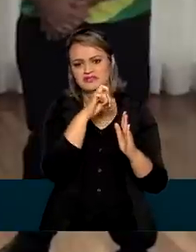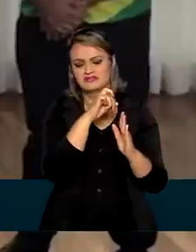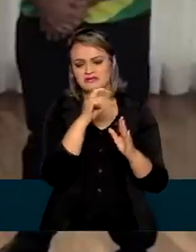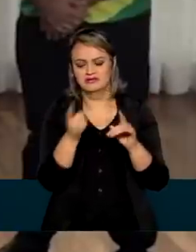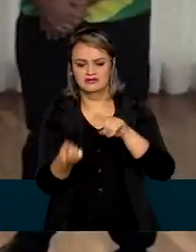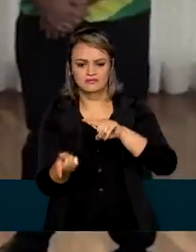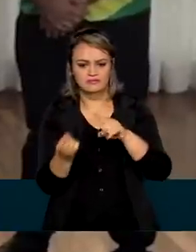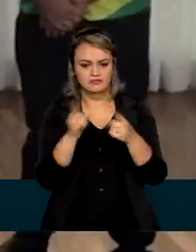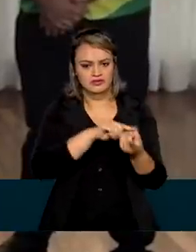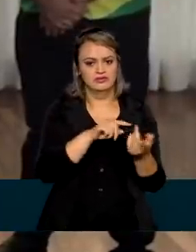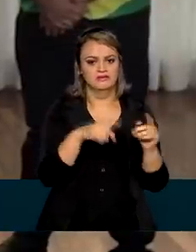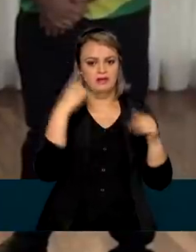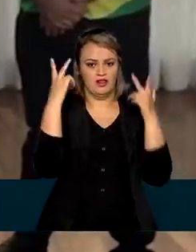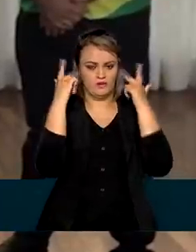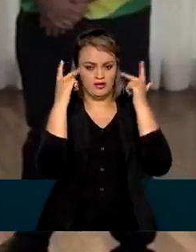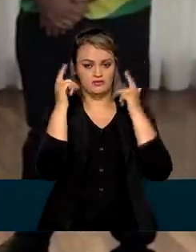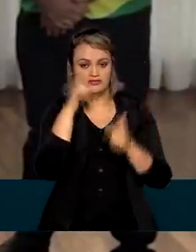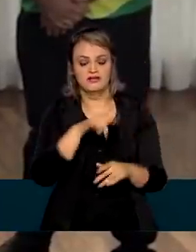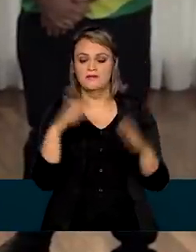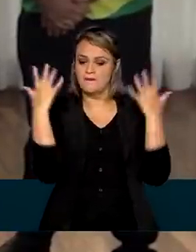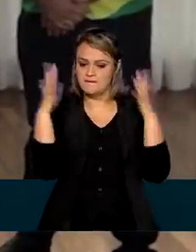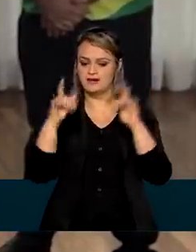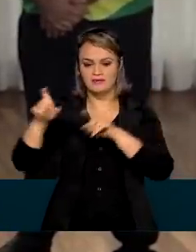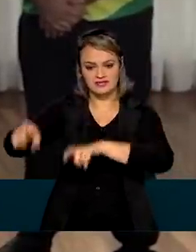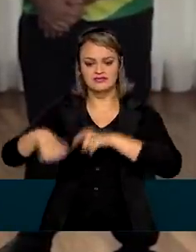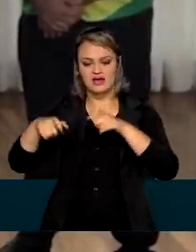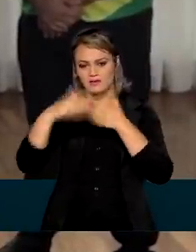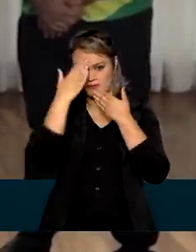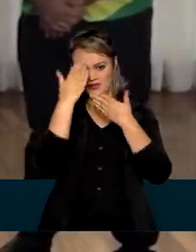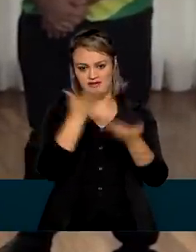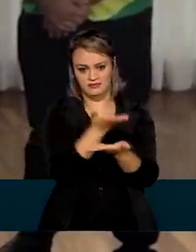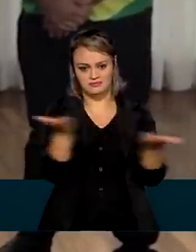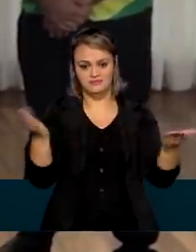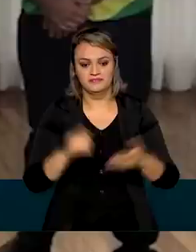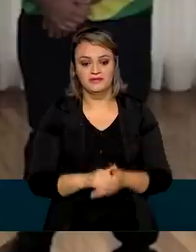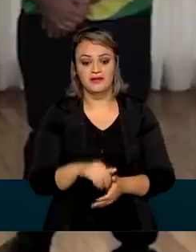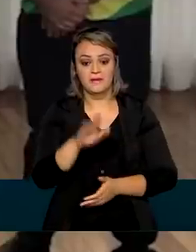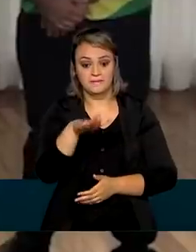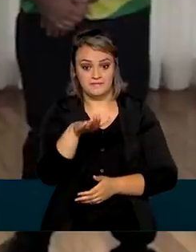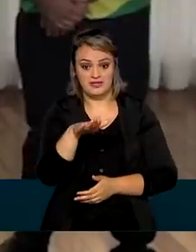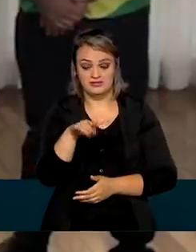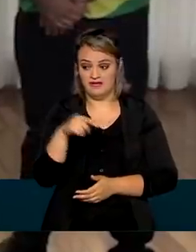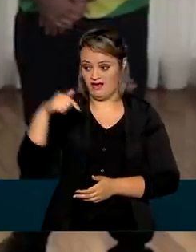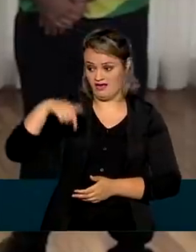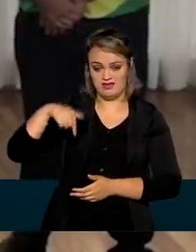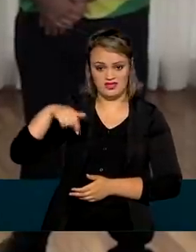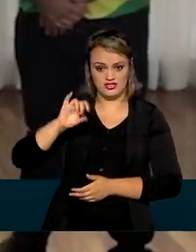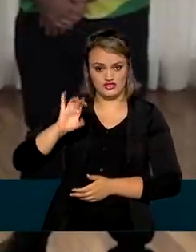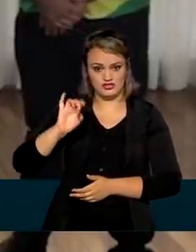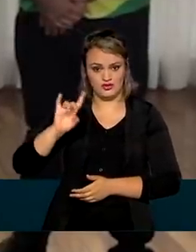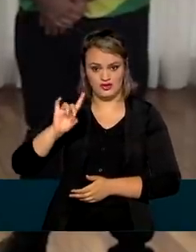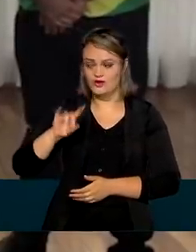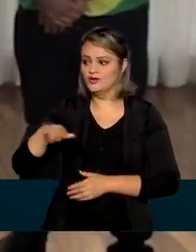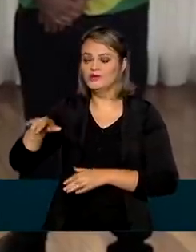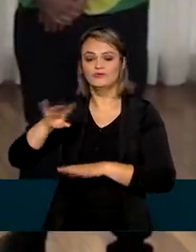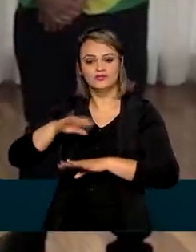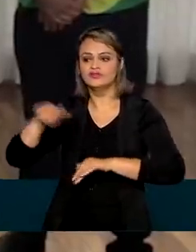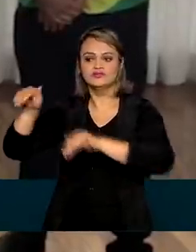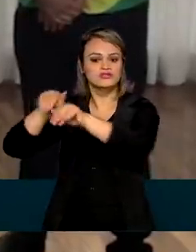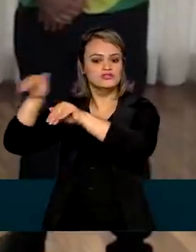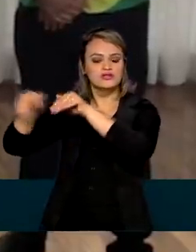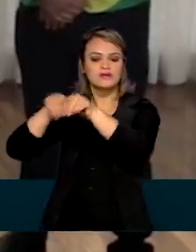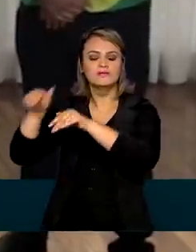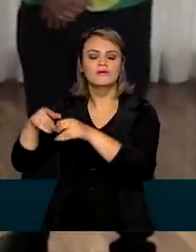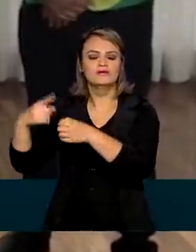transição para a normalidade. Parabéns ao agro e muito obrigado a todos vocês. E não só aqui, né? Foi com a mobilização também de